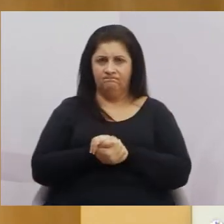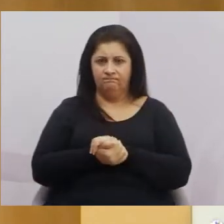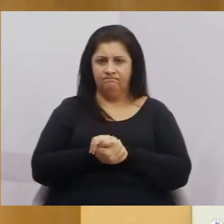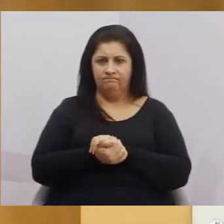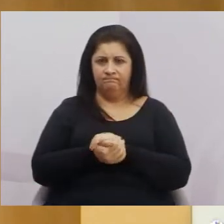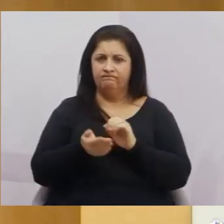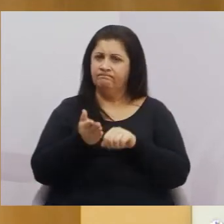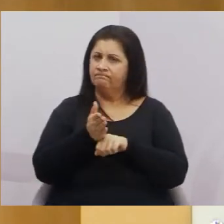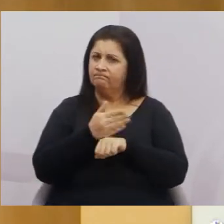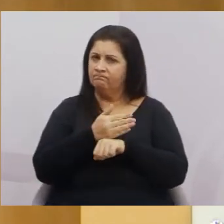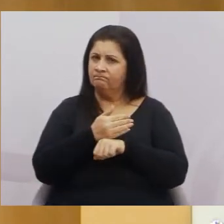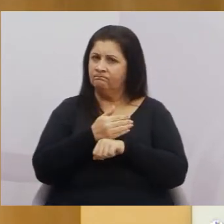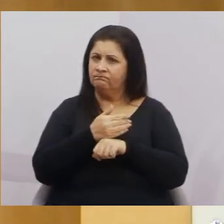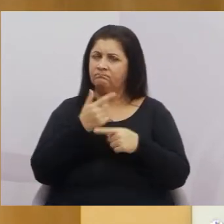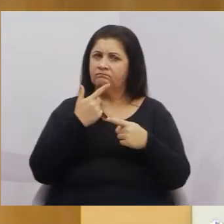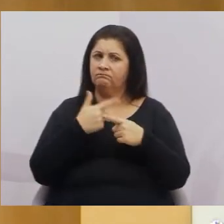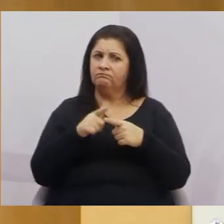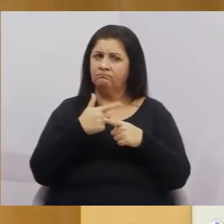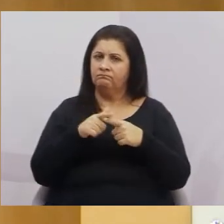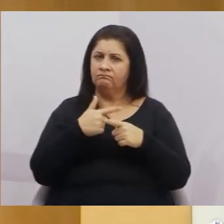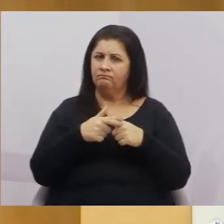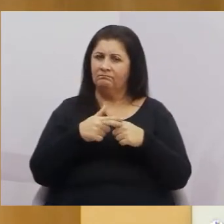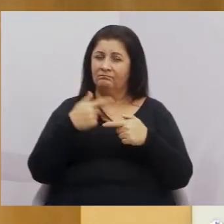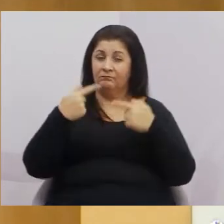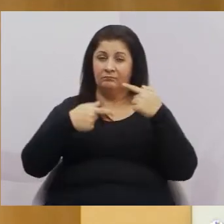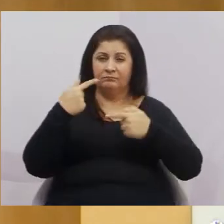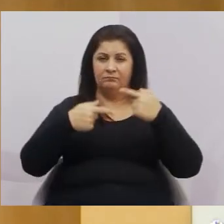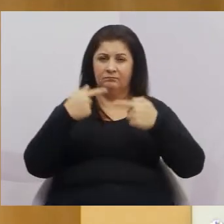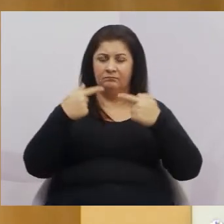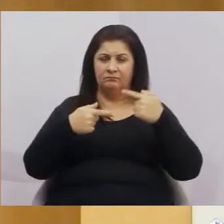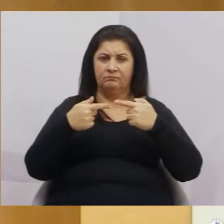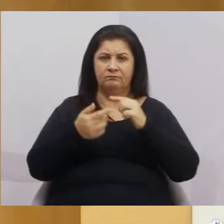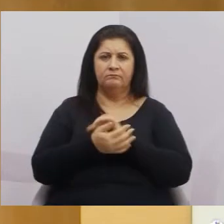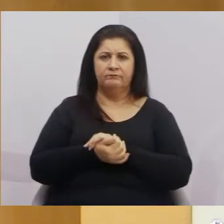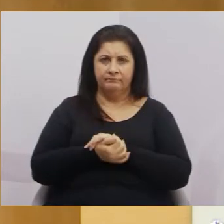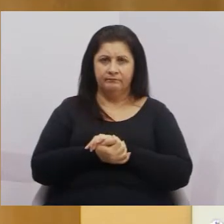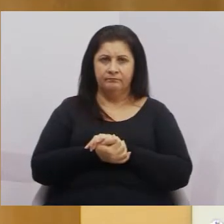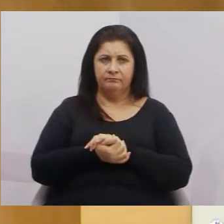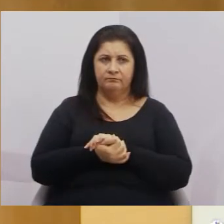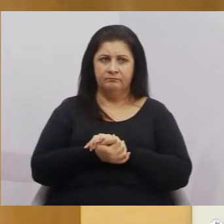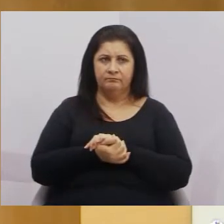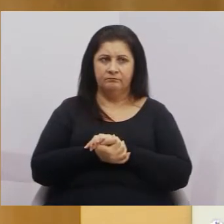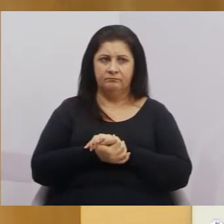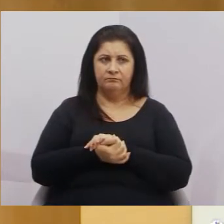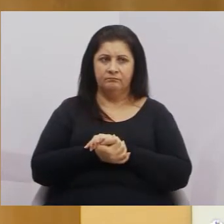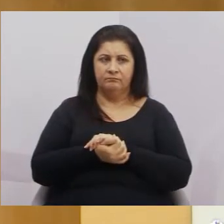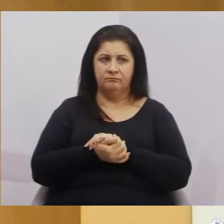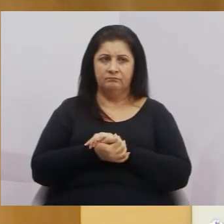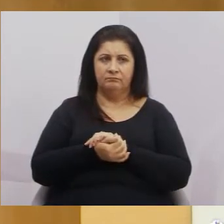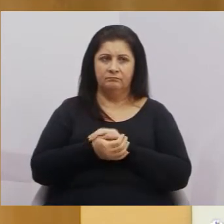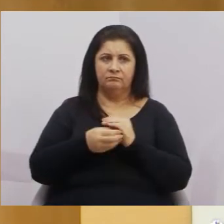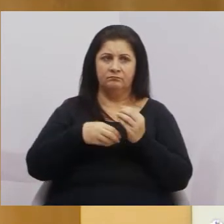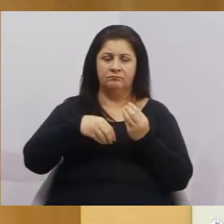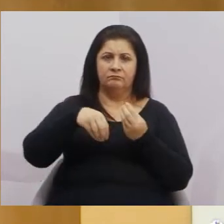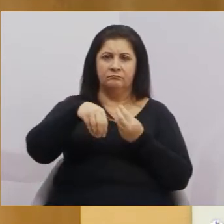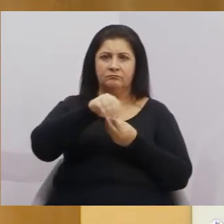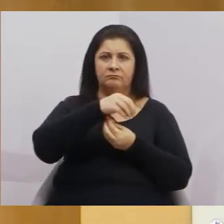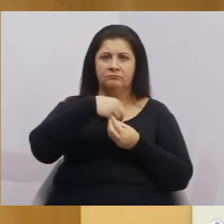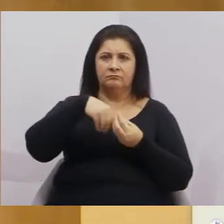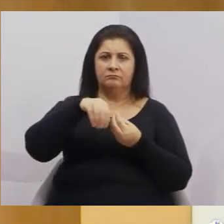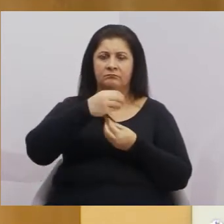um problema polêmico, muito polêmico, envolvendo a vida do lutador